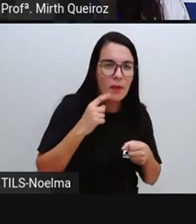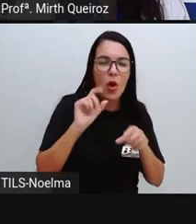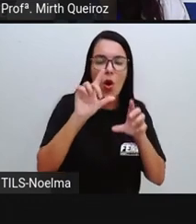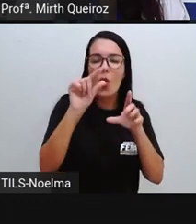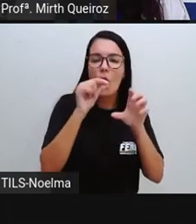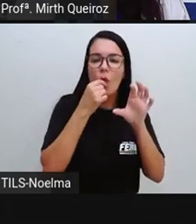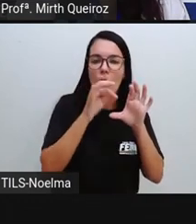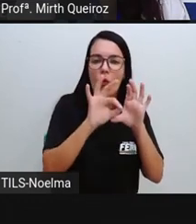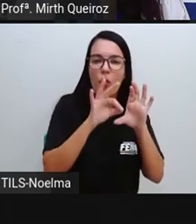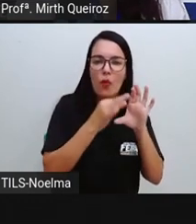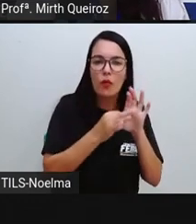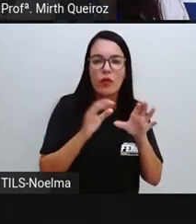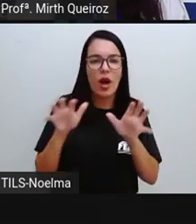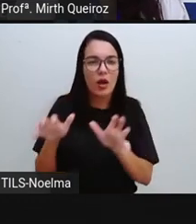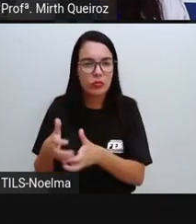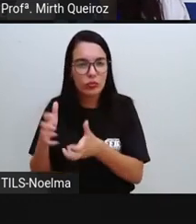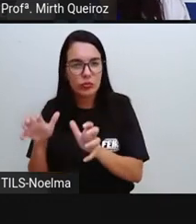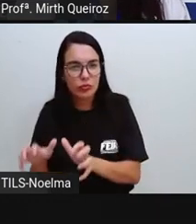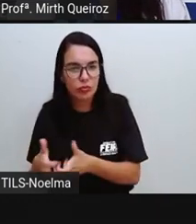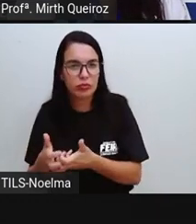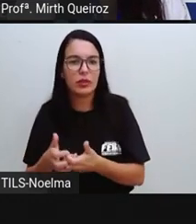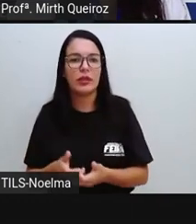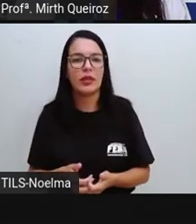o couro e floo, o blócolis.